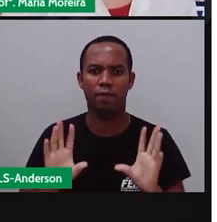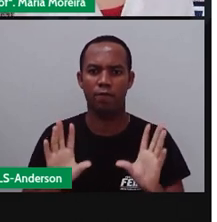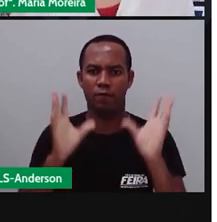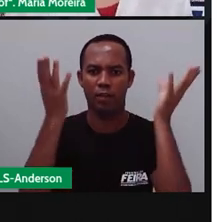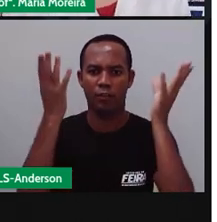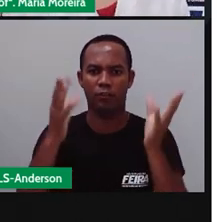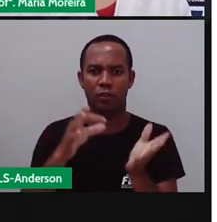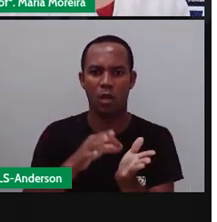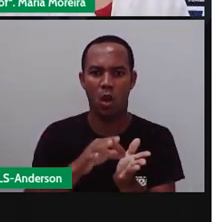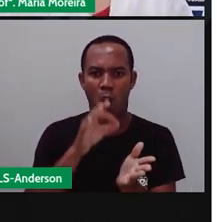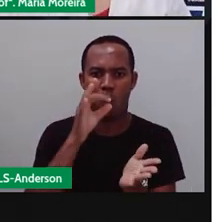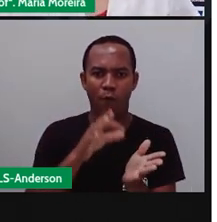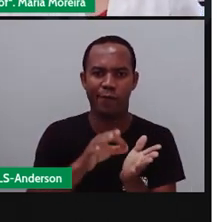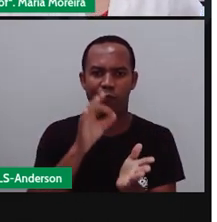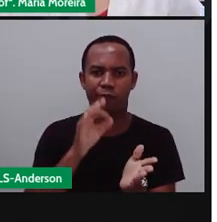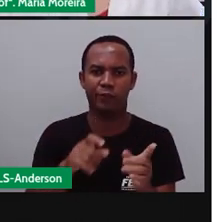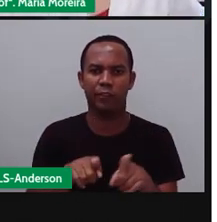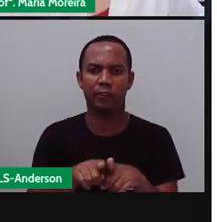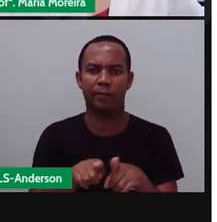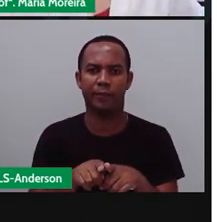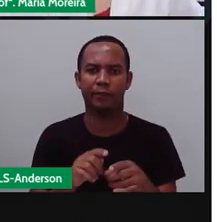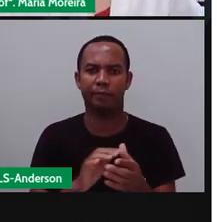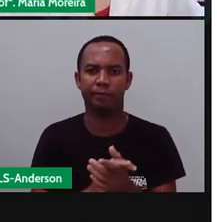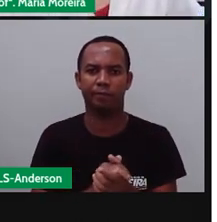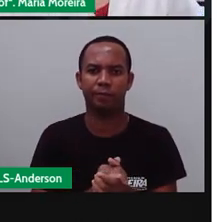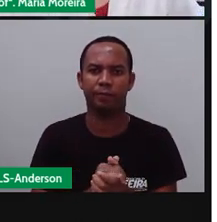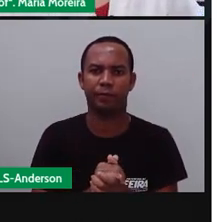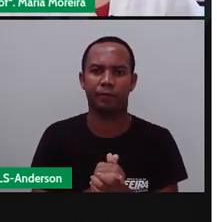E estamos agora falando sobre a dança da fita.